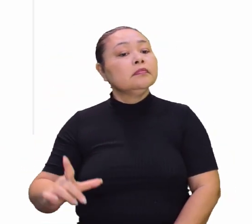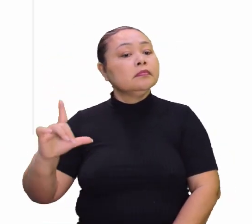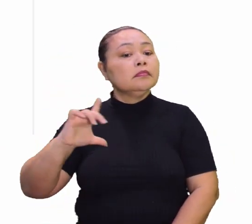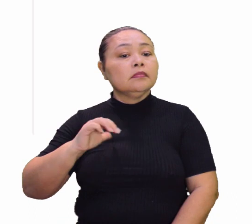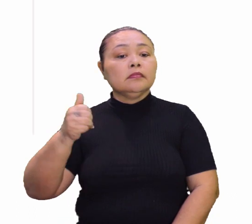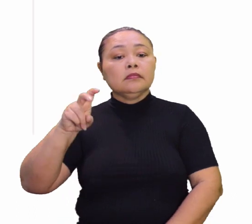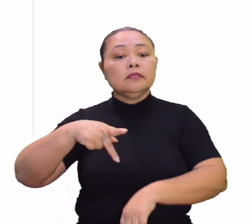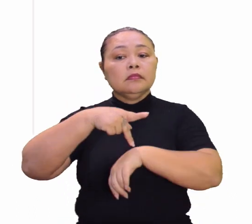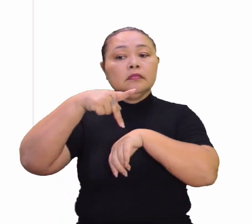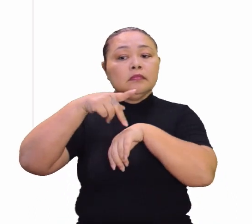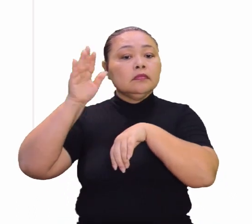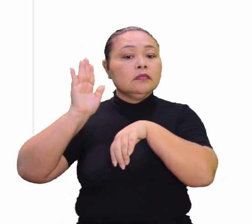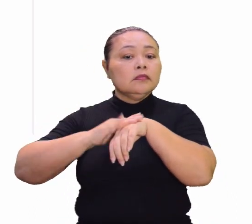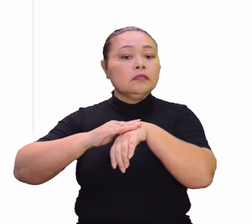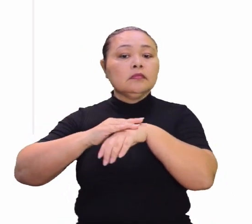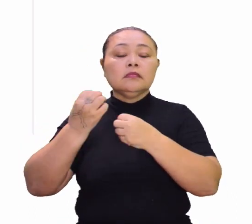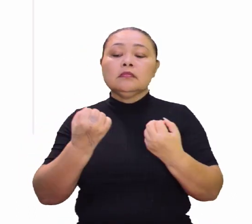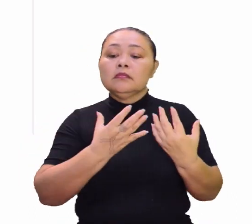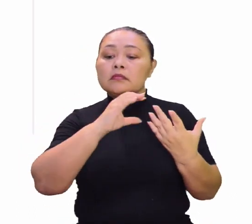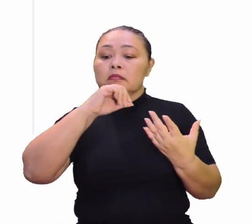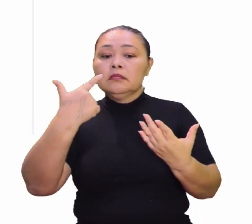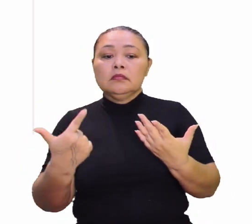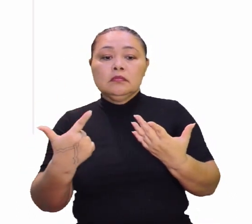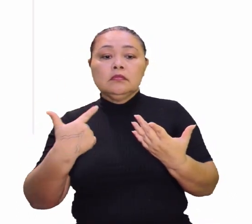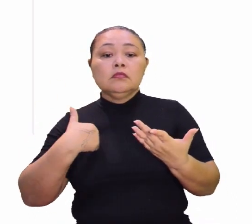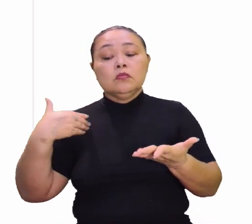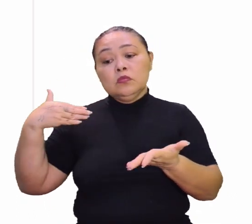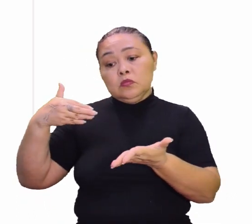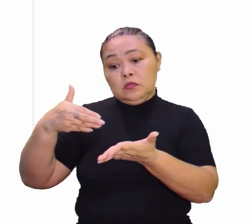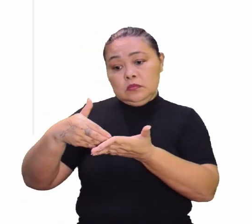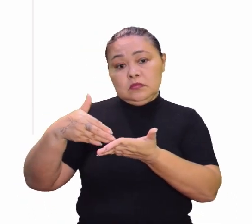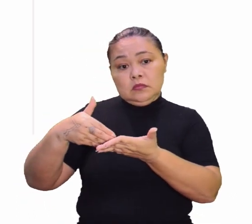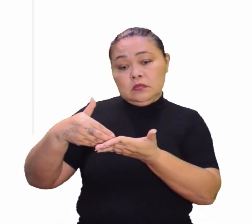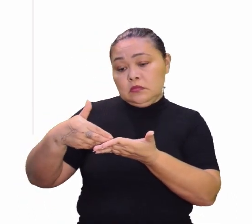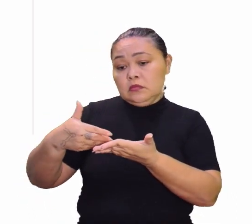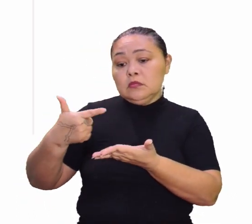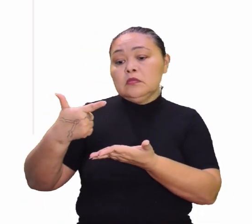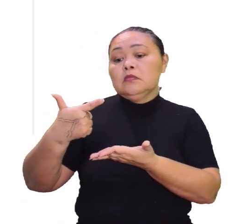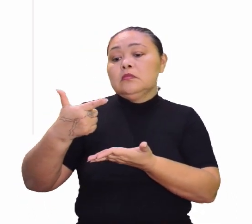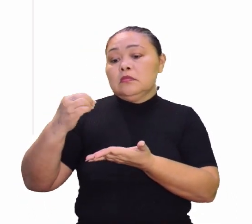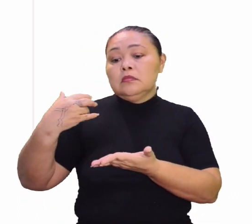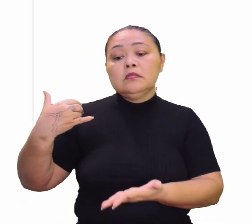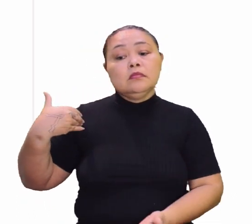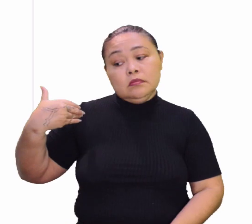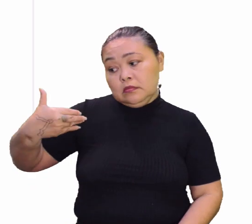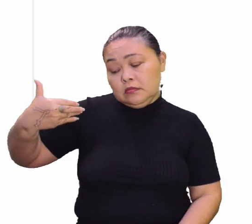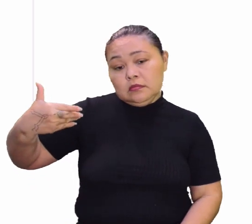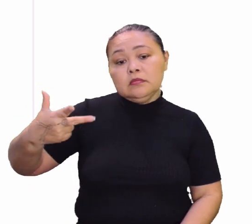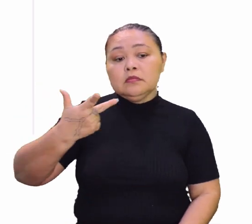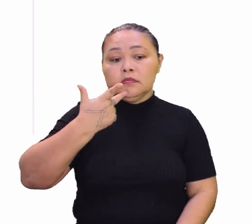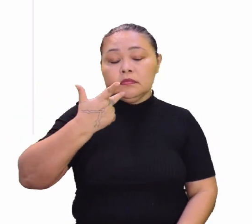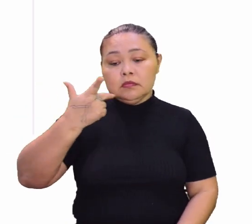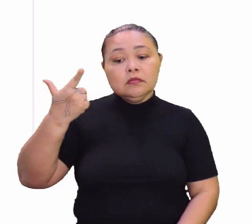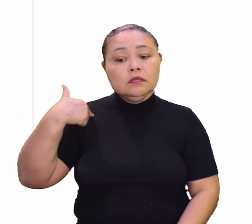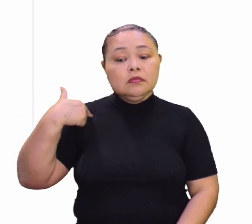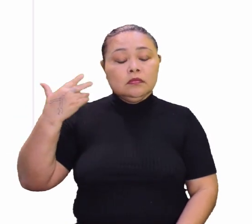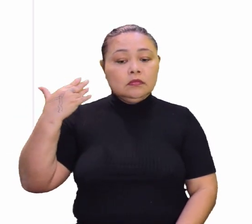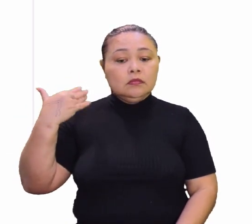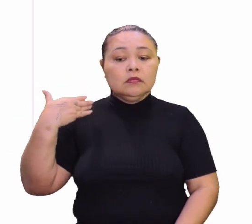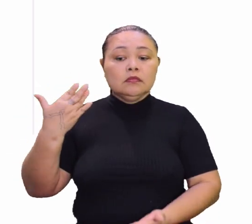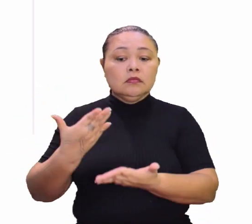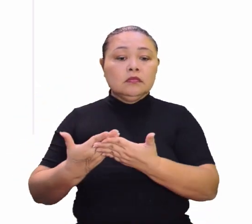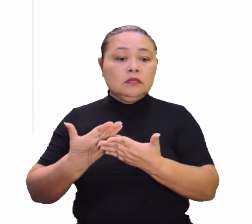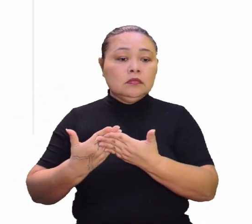Os 15 países que mais emitiram CO2, que é o dióxido de carbono nos últimos 20 anos. Já falamos isso nas